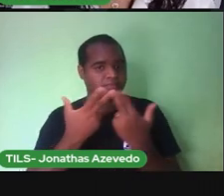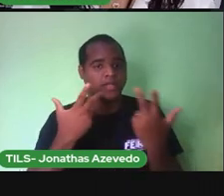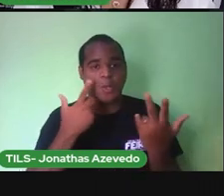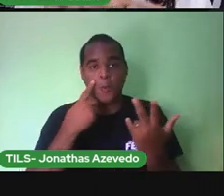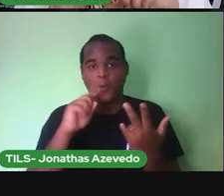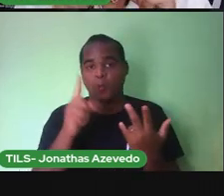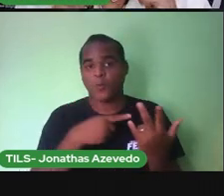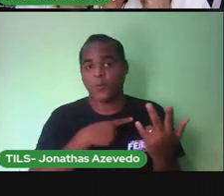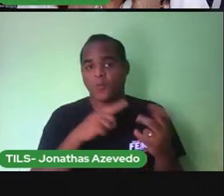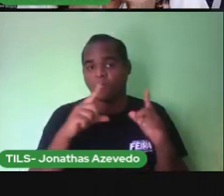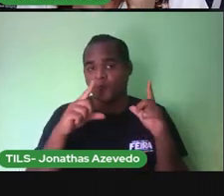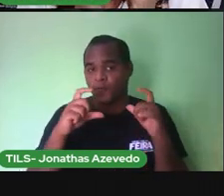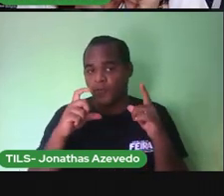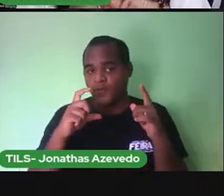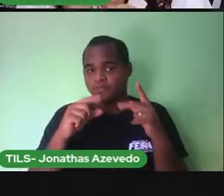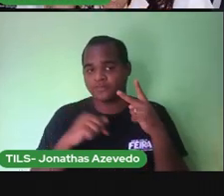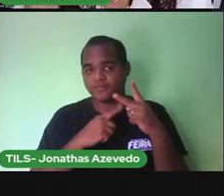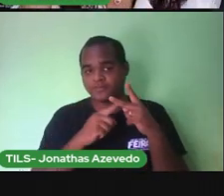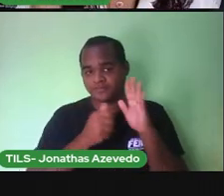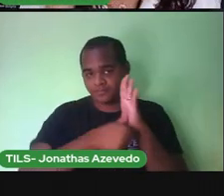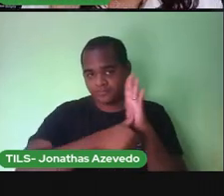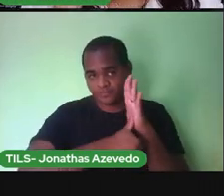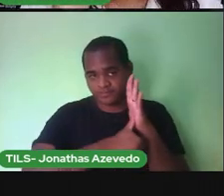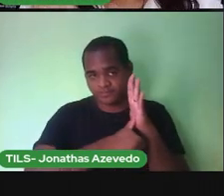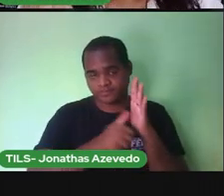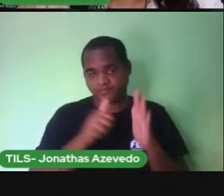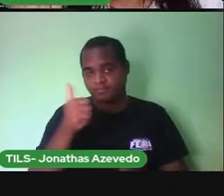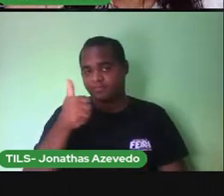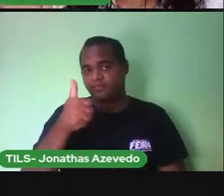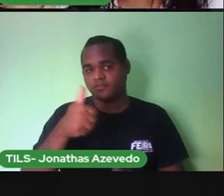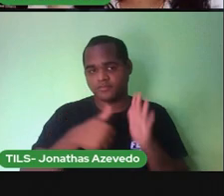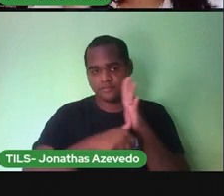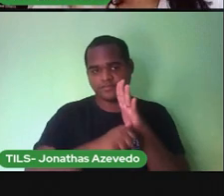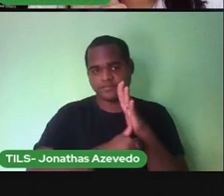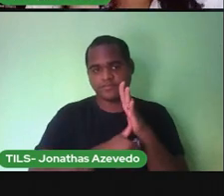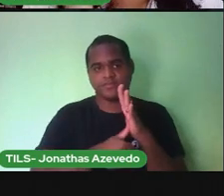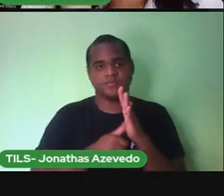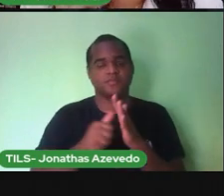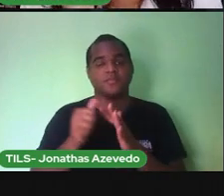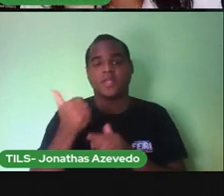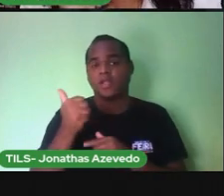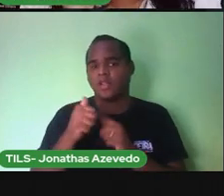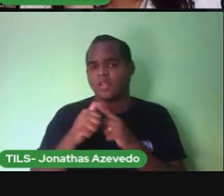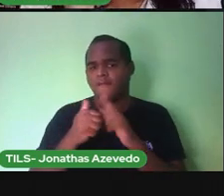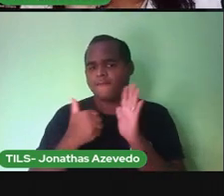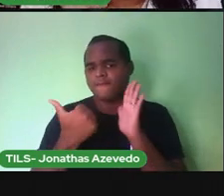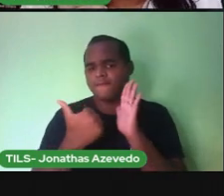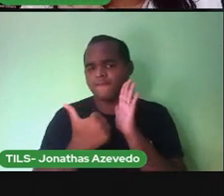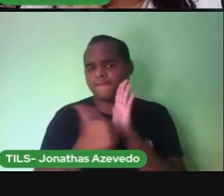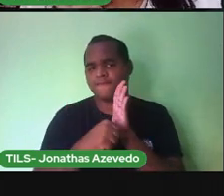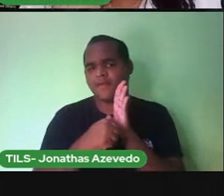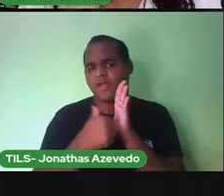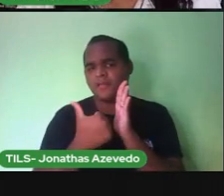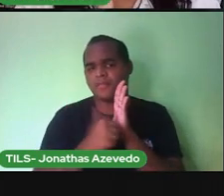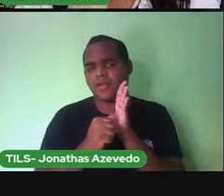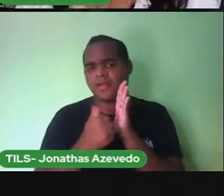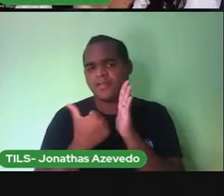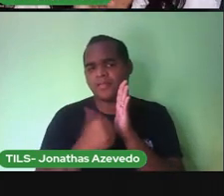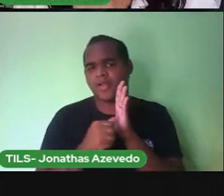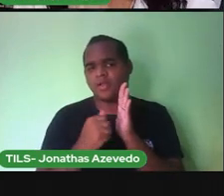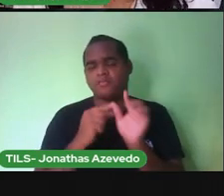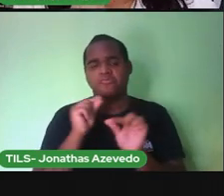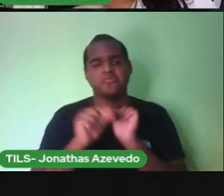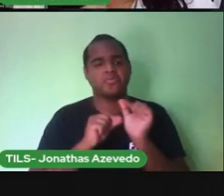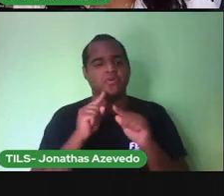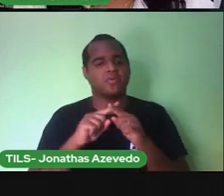nossa foto e a nossa digital. Gente, essas marquinhas que nós temos nos dedos, elas